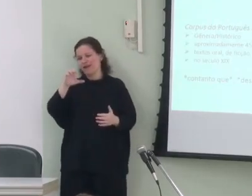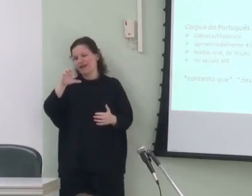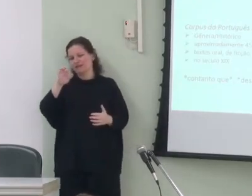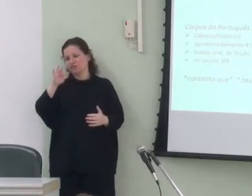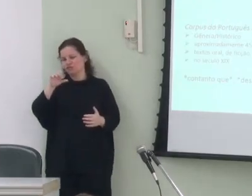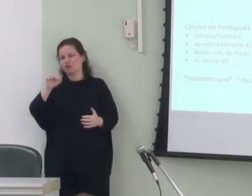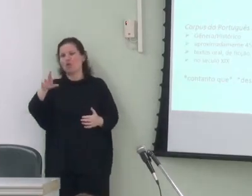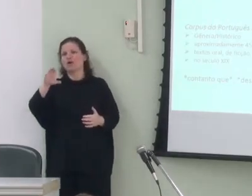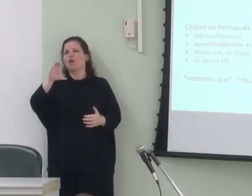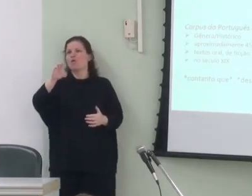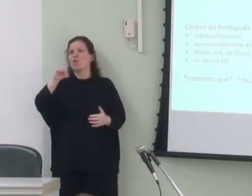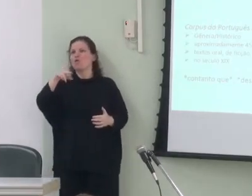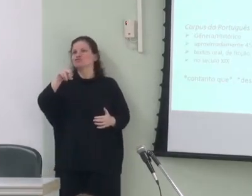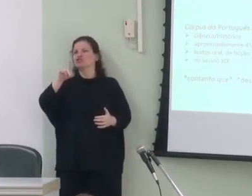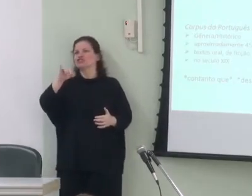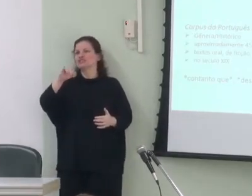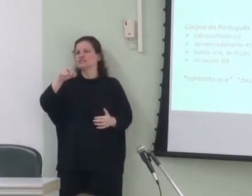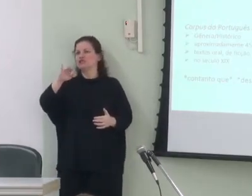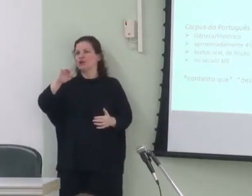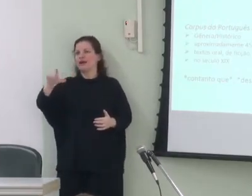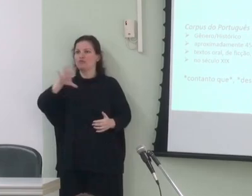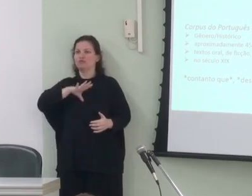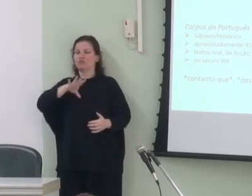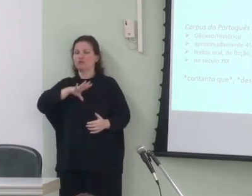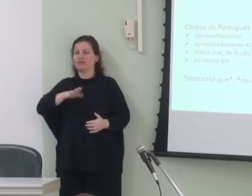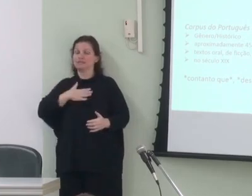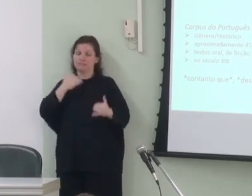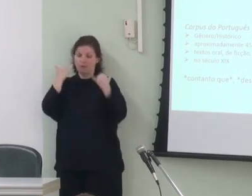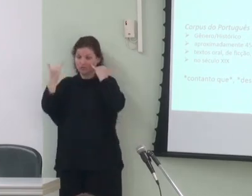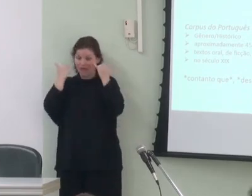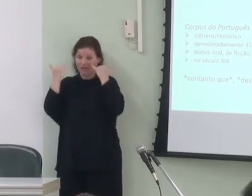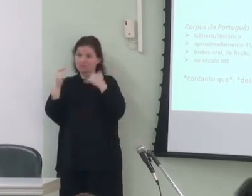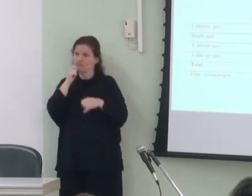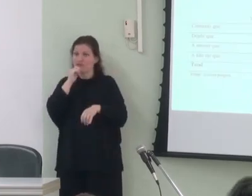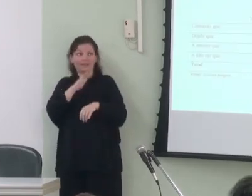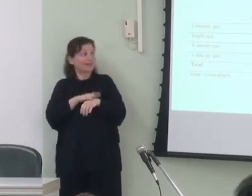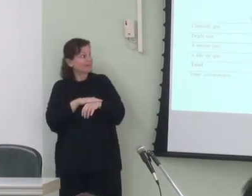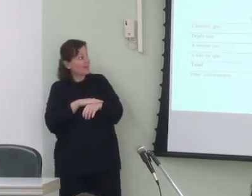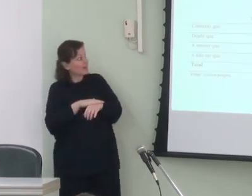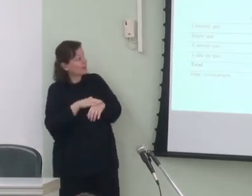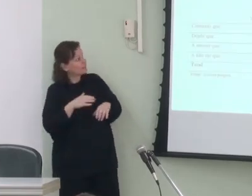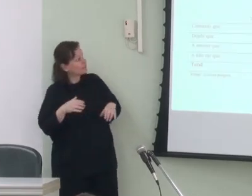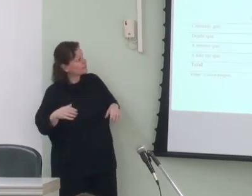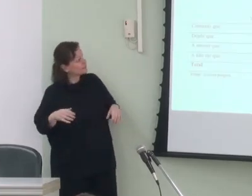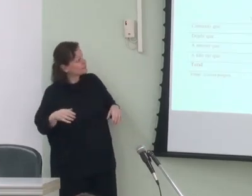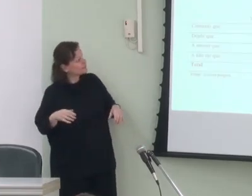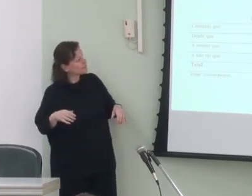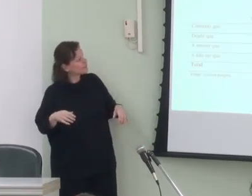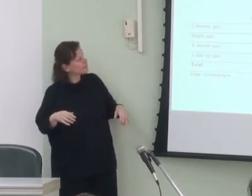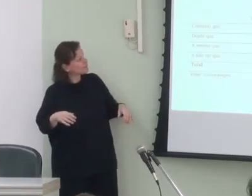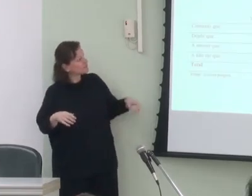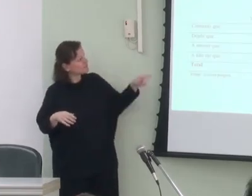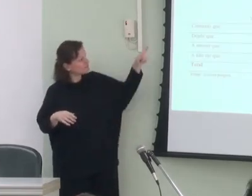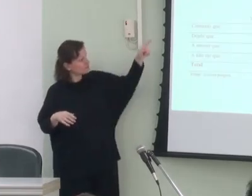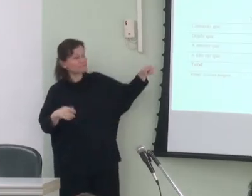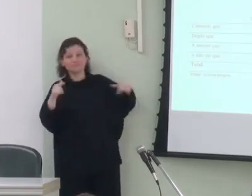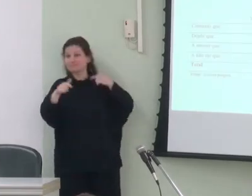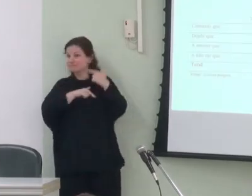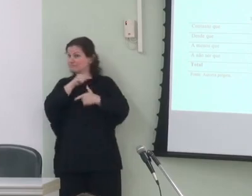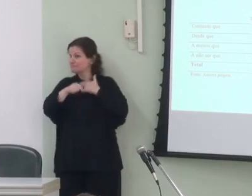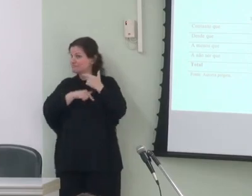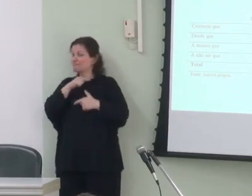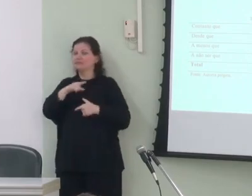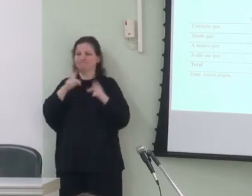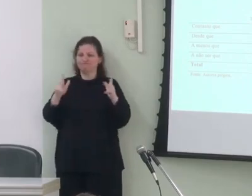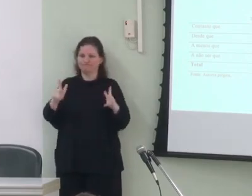do português esses são os meus dados que não vai dar tempo pode passar para esse trabalho parte de um